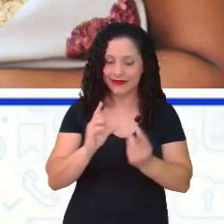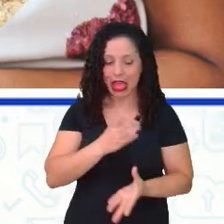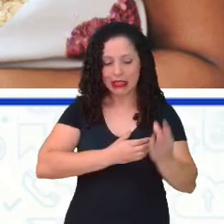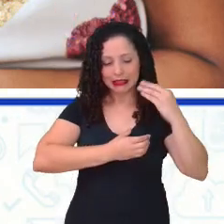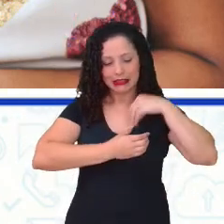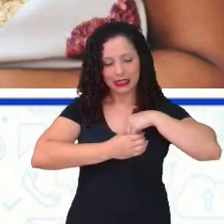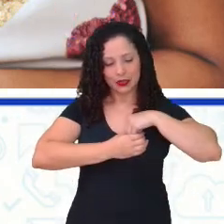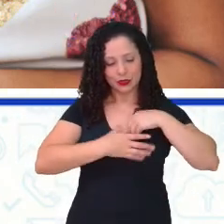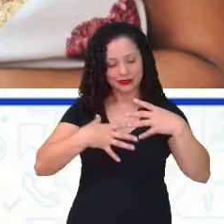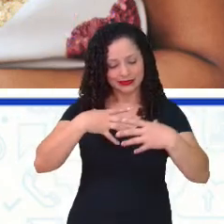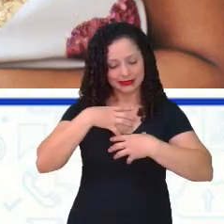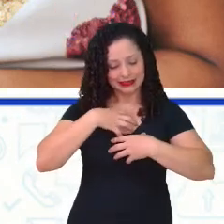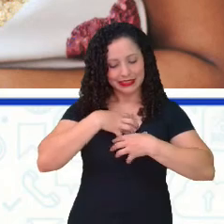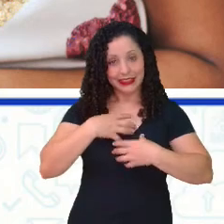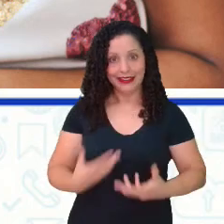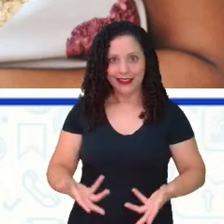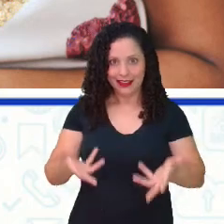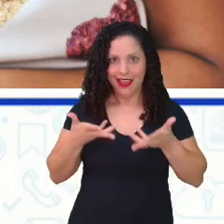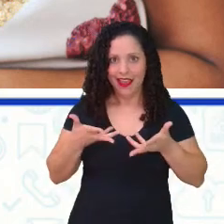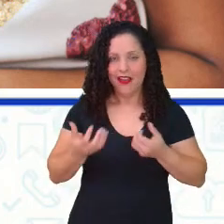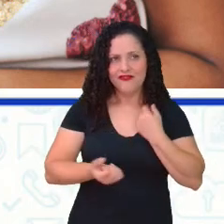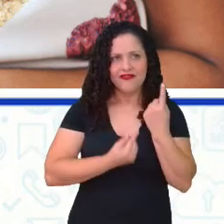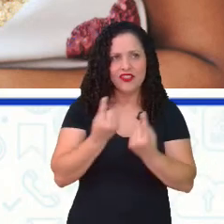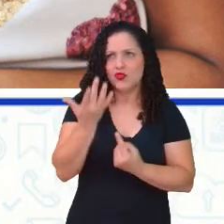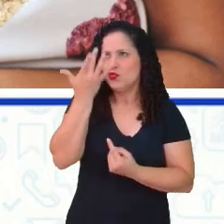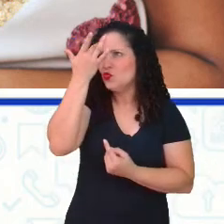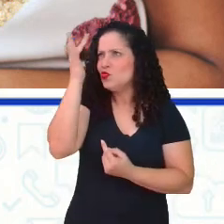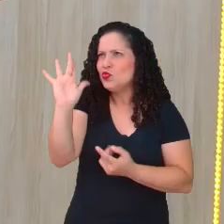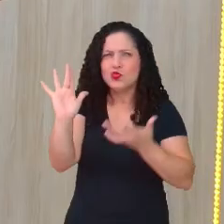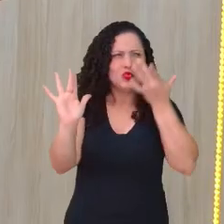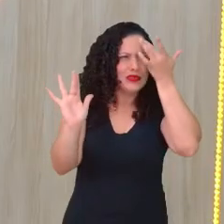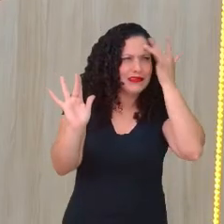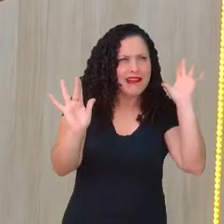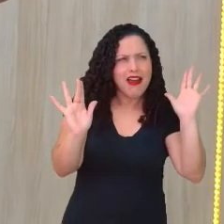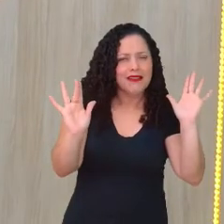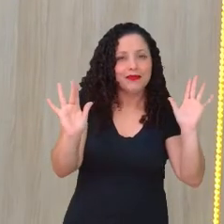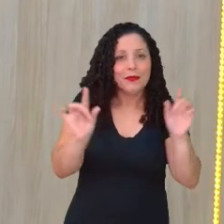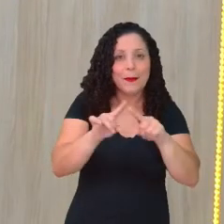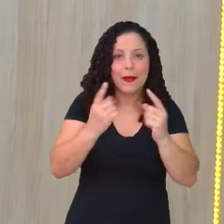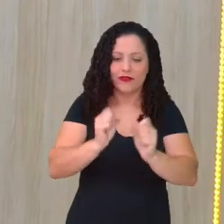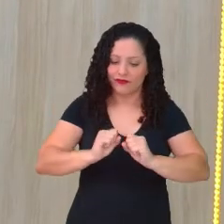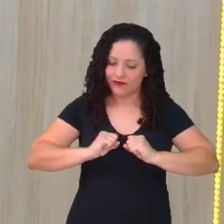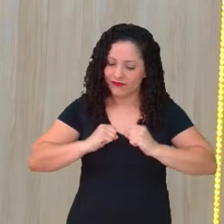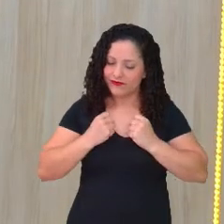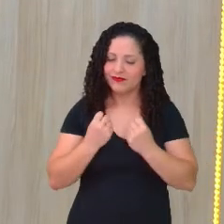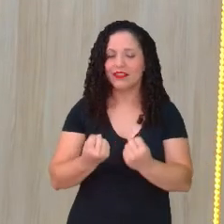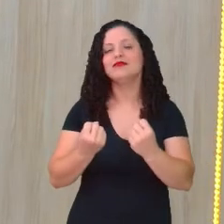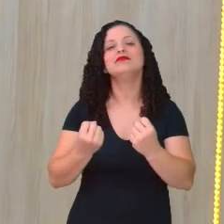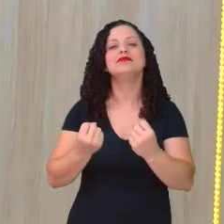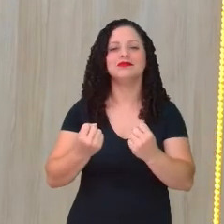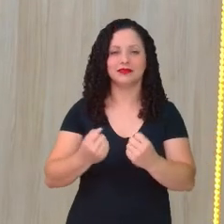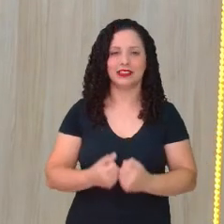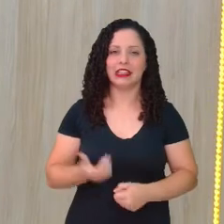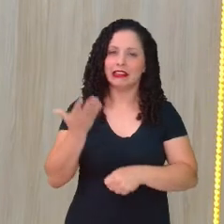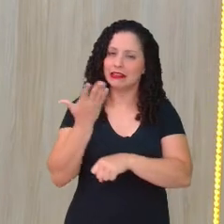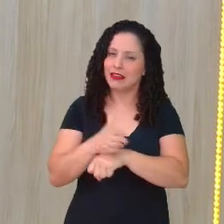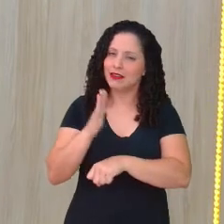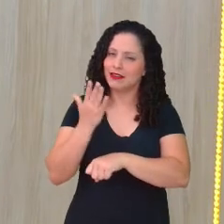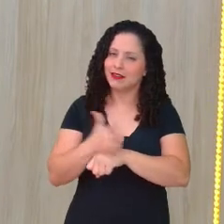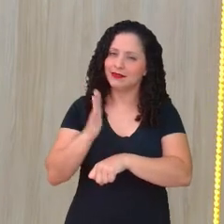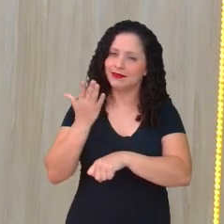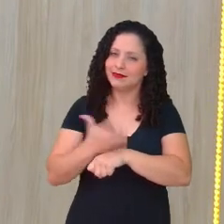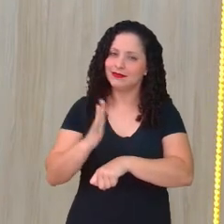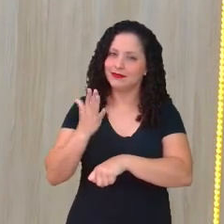muitos de vocês nem sabem o sonho que tem, não é? Aí, guardado. Então, se esforce, não é? Treine-se